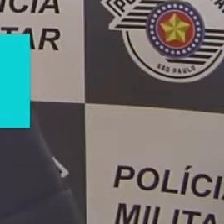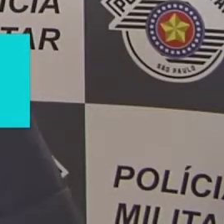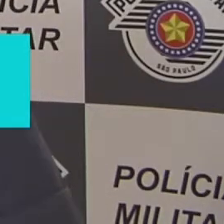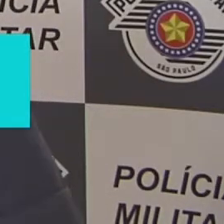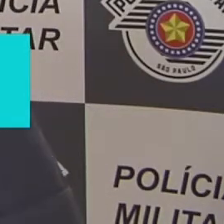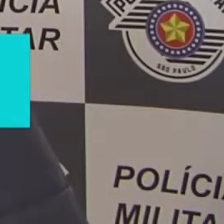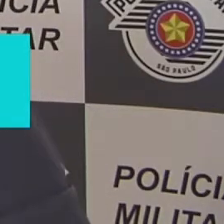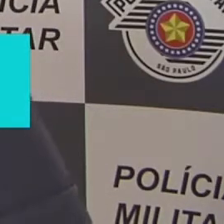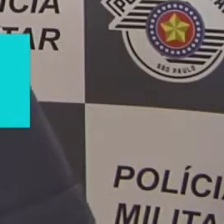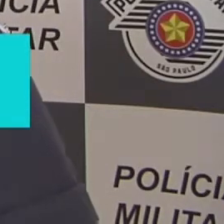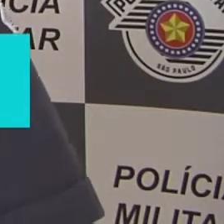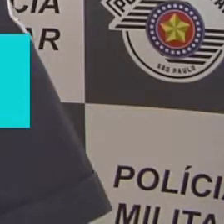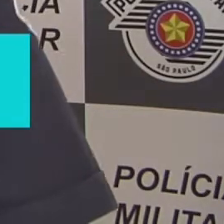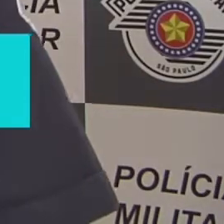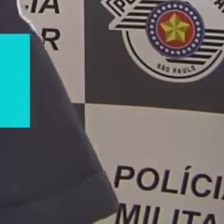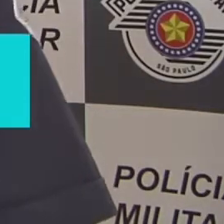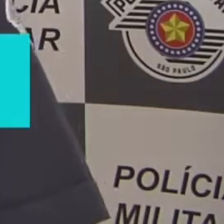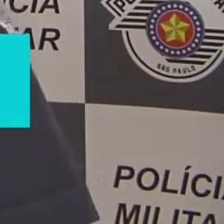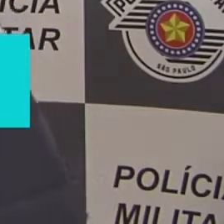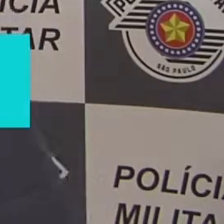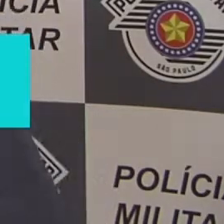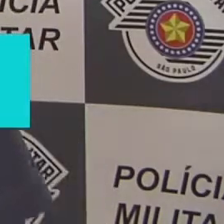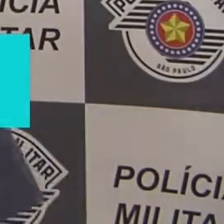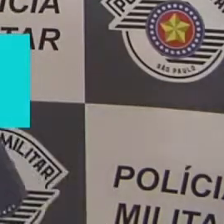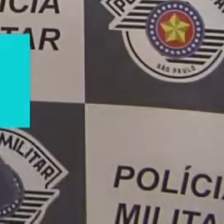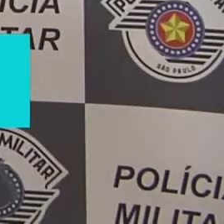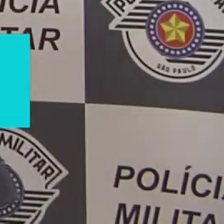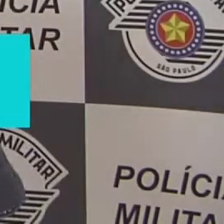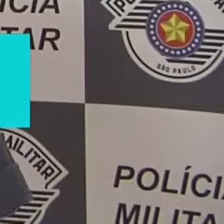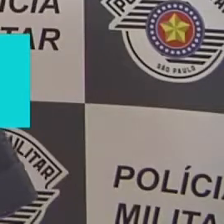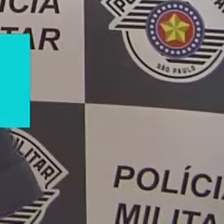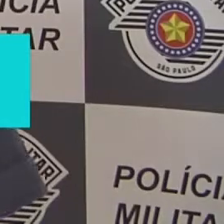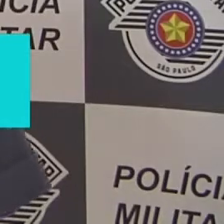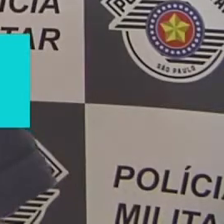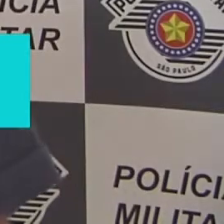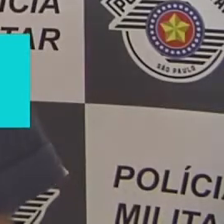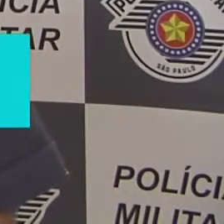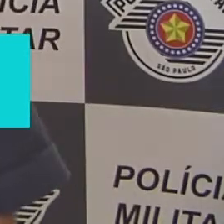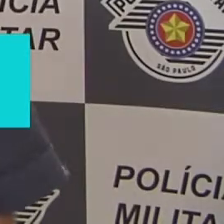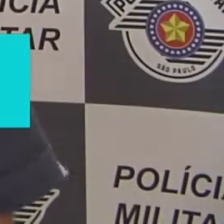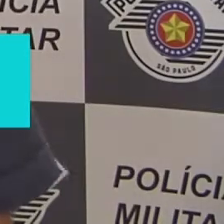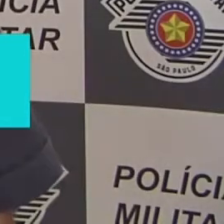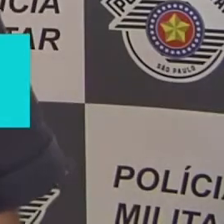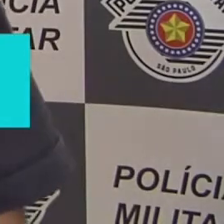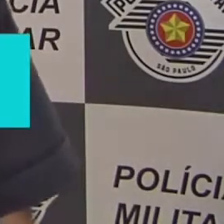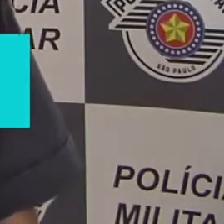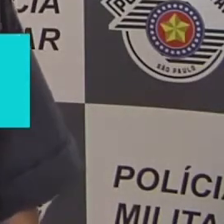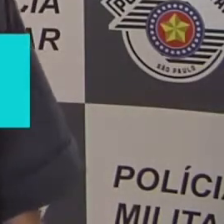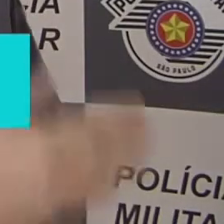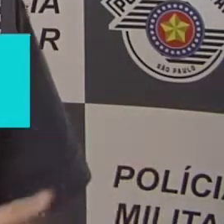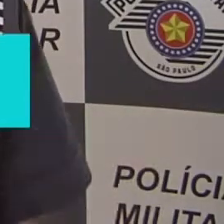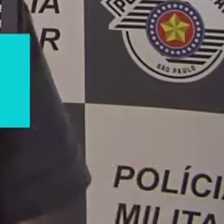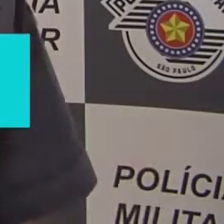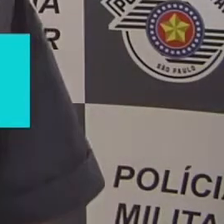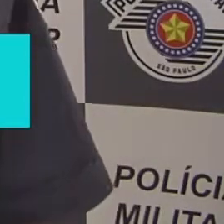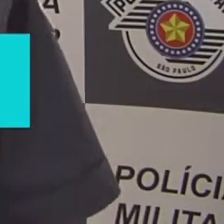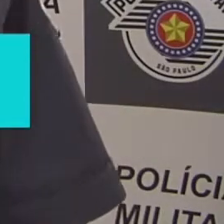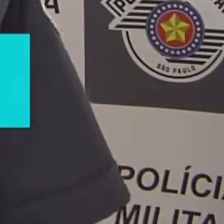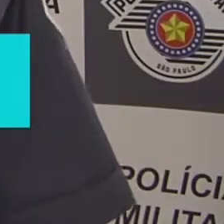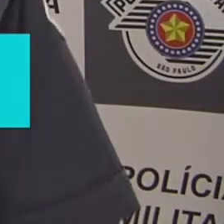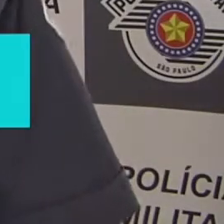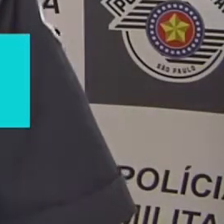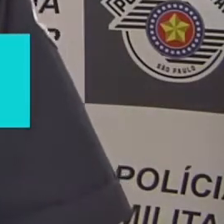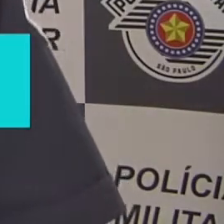o máximo de detalhes possíveis. Um local que vende drogas próximo à sua casa. Um local que são desmanchados veículos